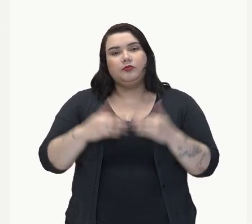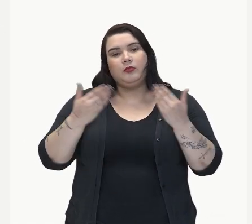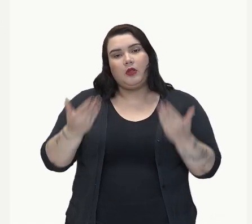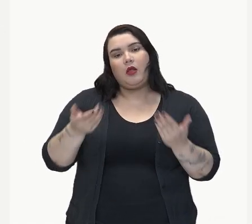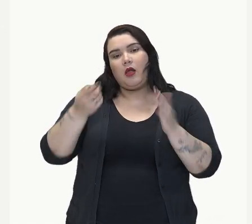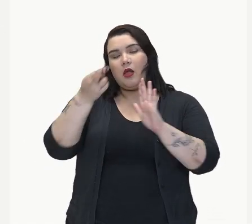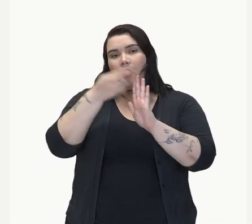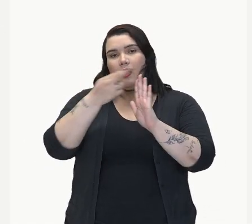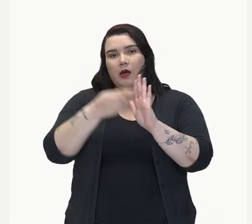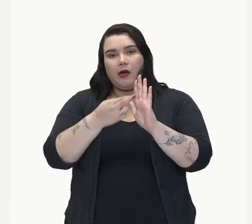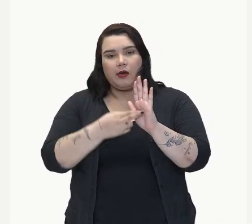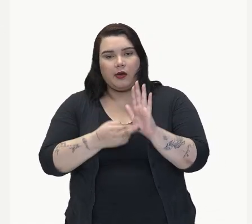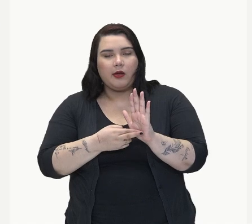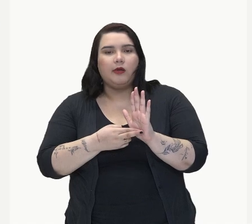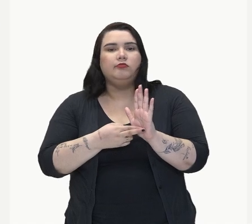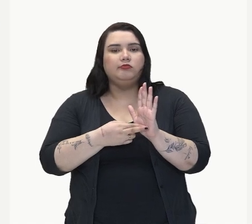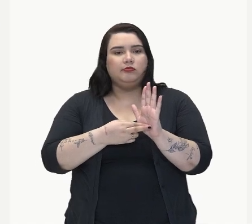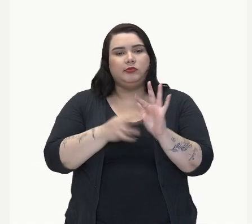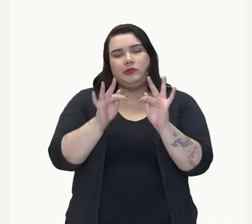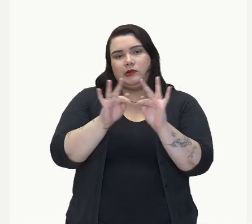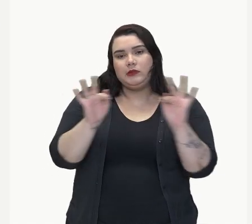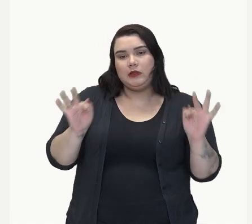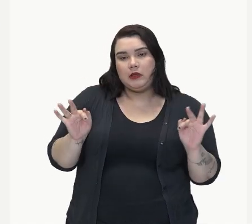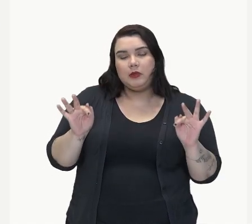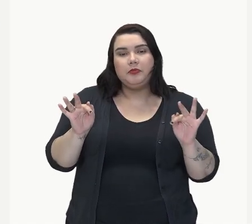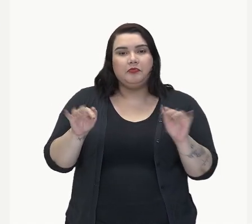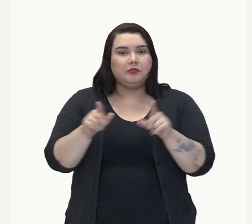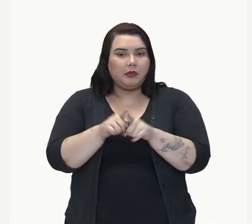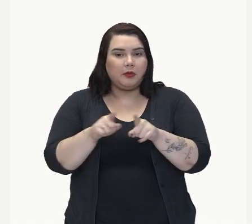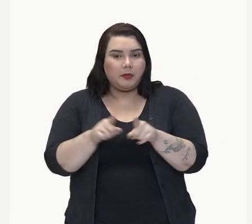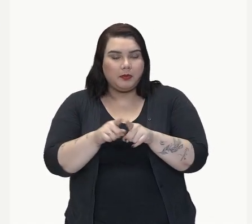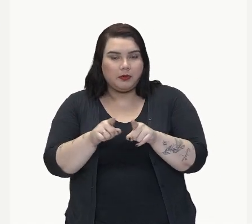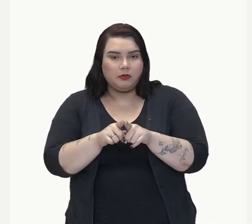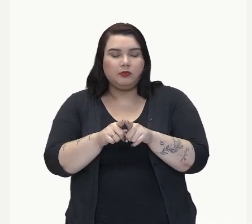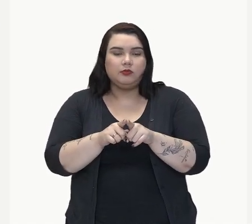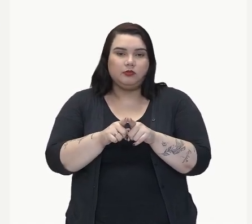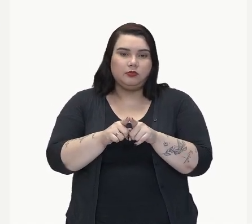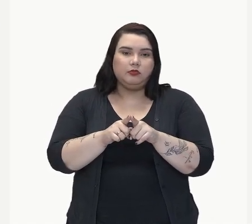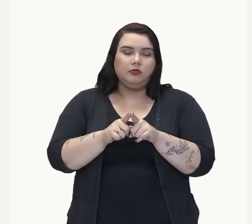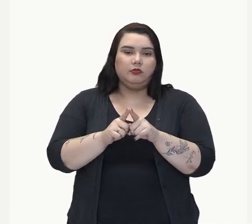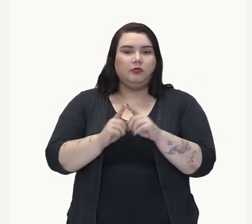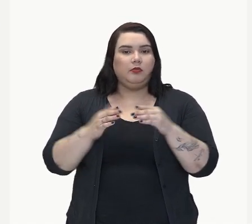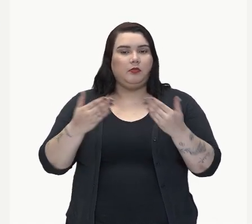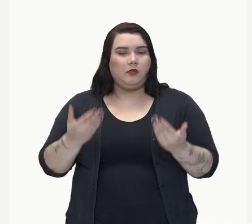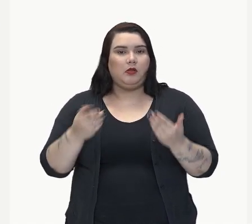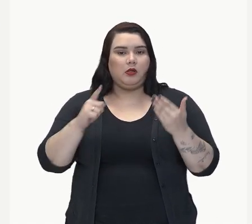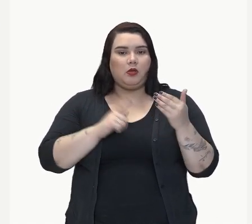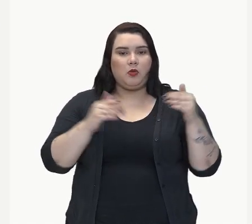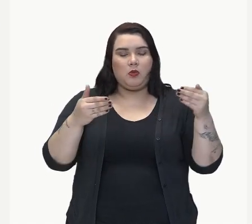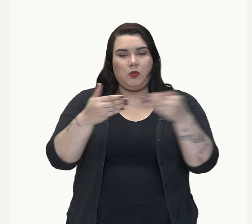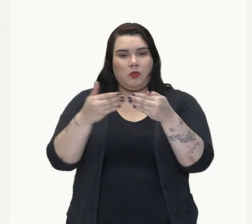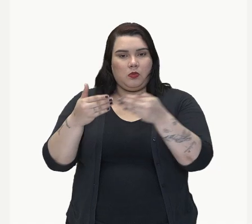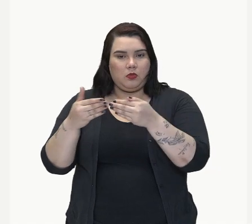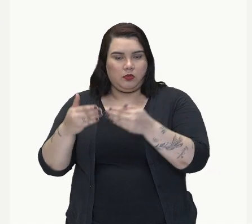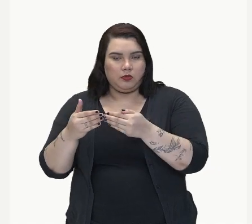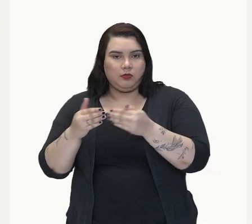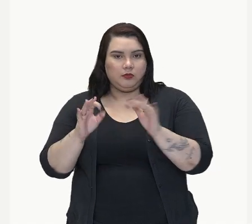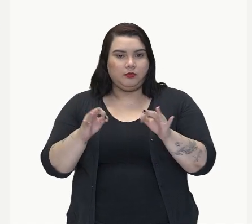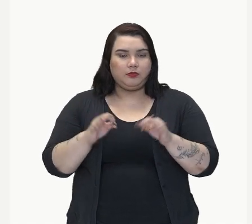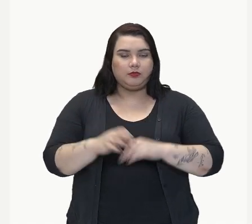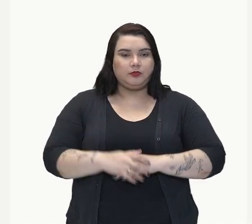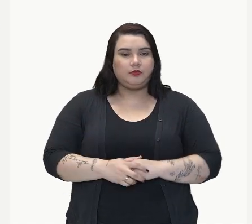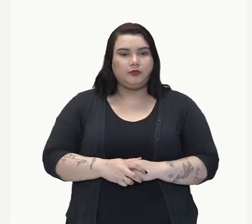regra é bem simples também. Tudo vai concordar um com o outro.